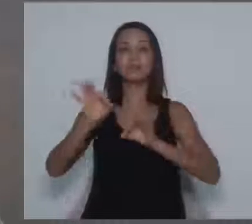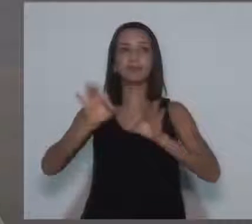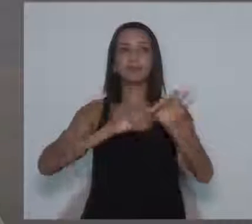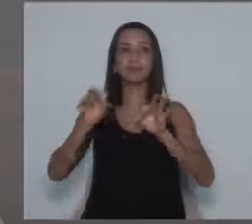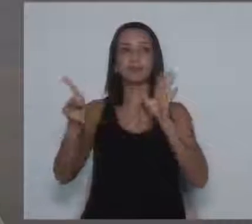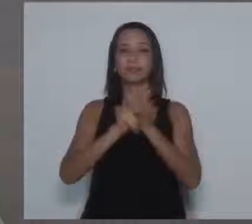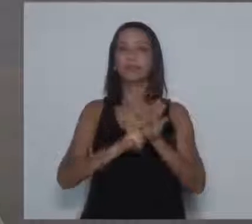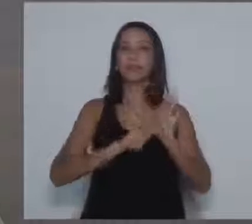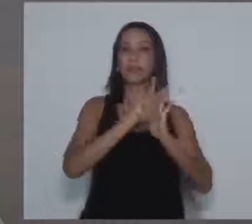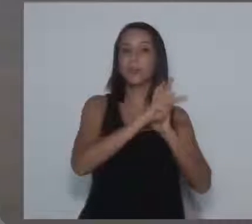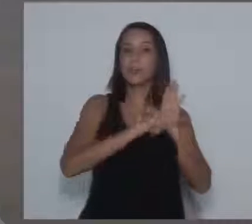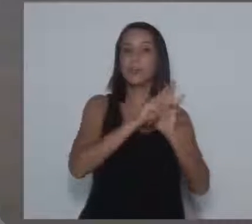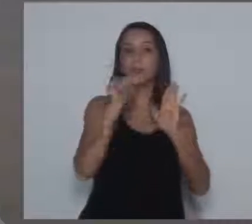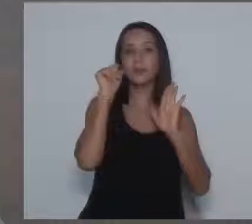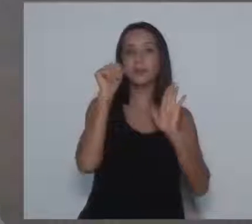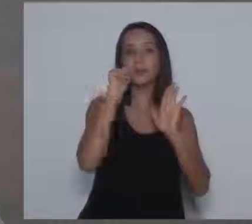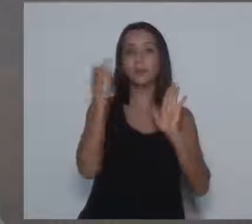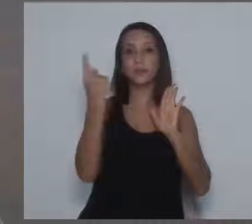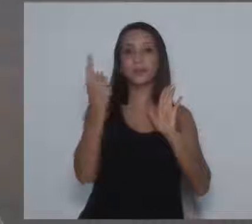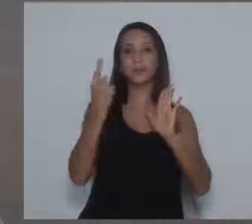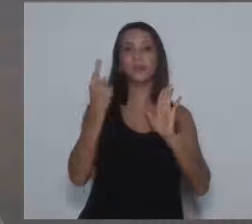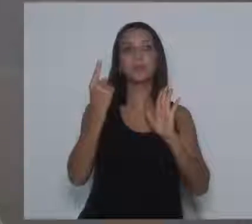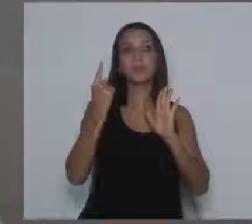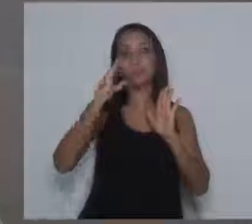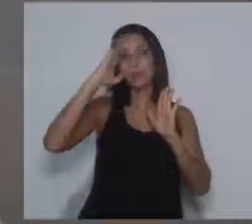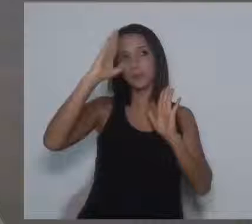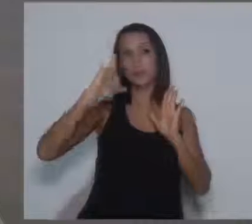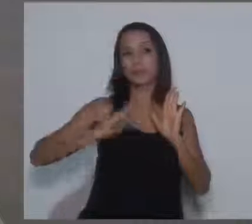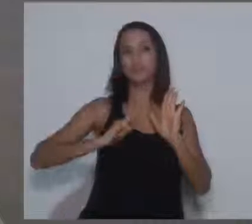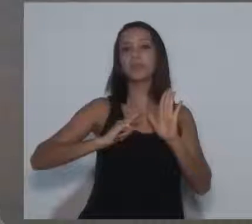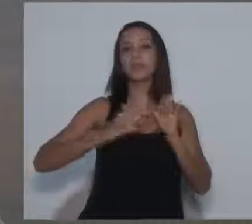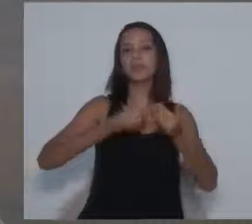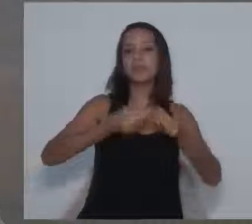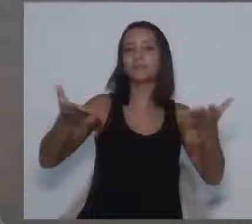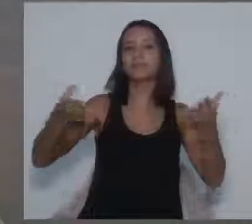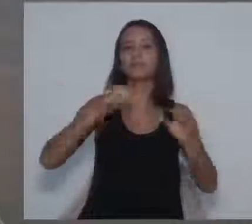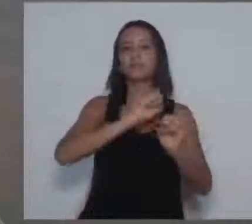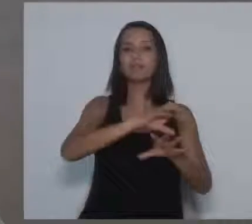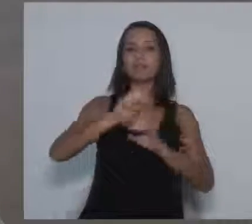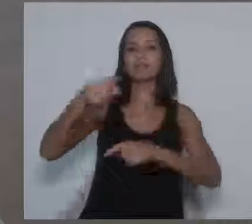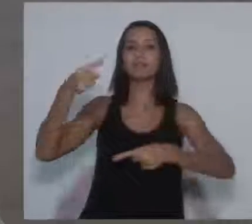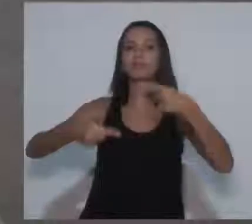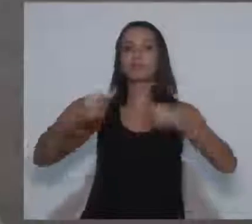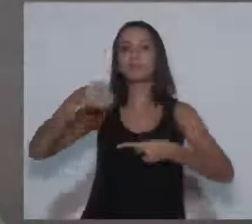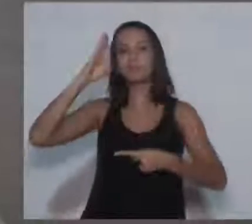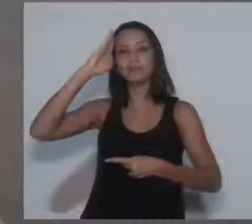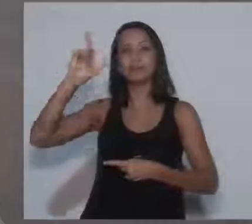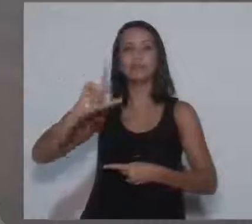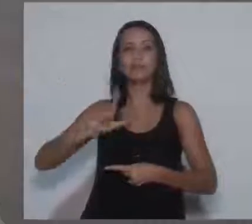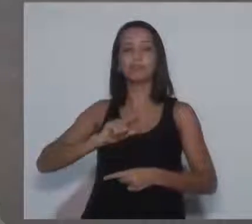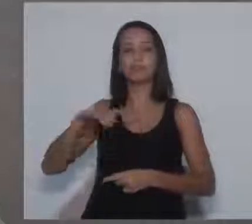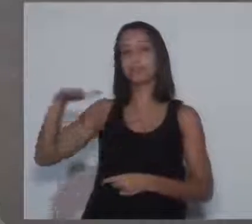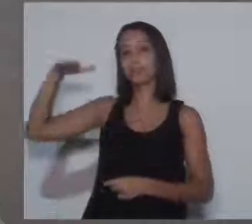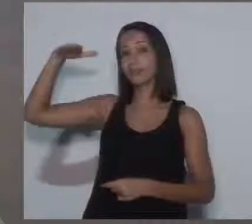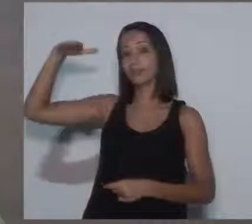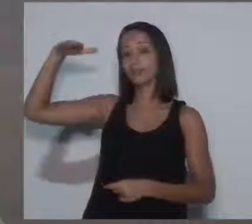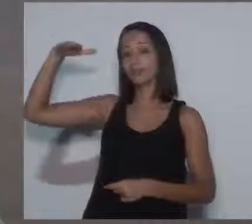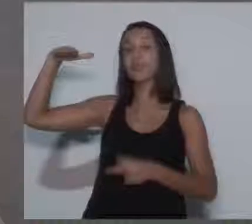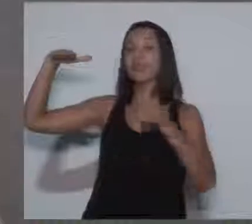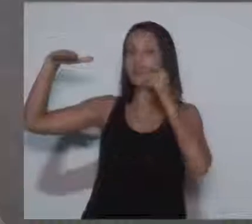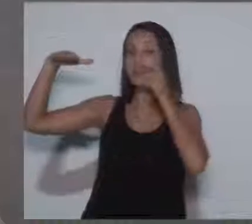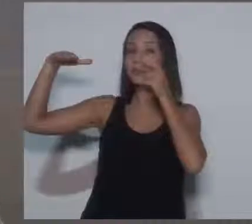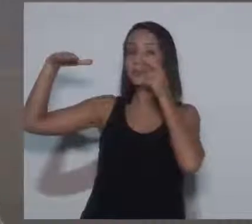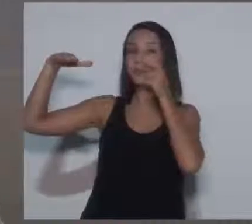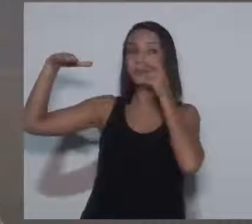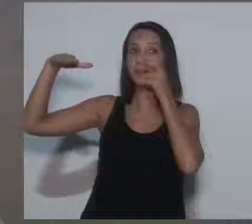Procuradoria da Mulher, em primeiro lugar. Levar a educação, levar essa discussão para as escolas, principalmente para adolescentes, que é um interesse,